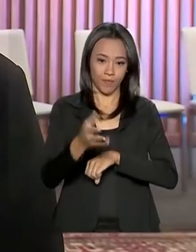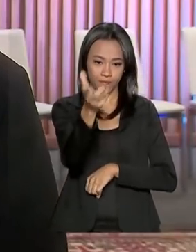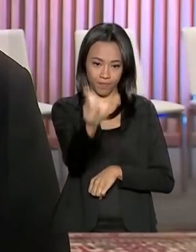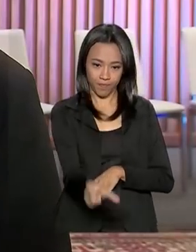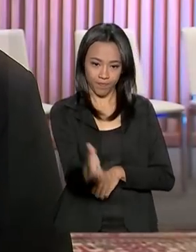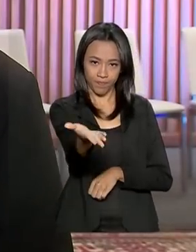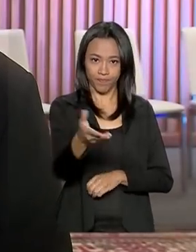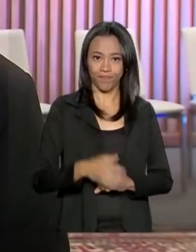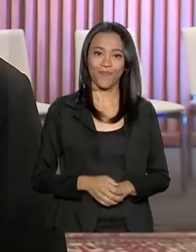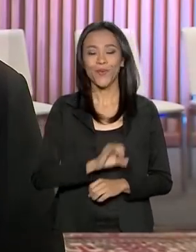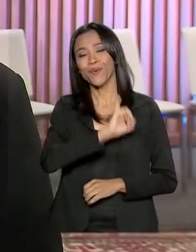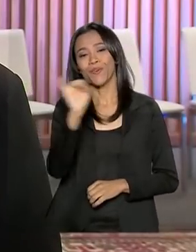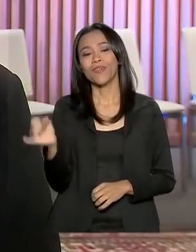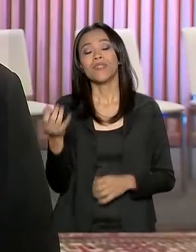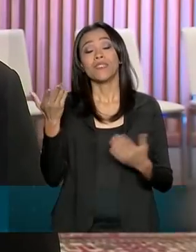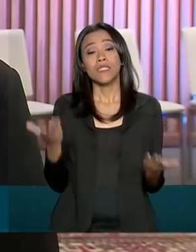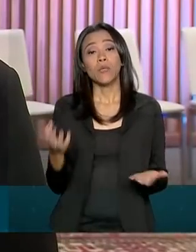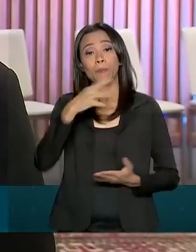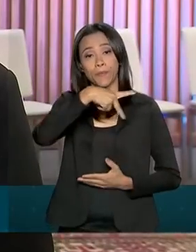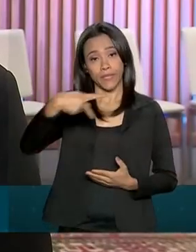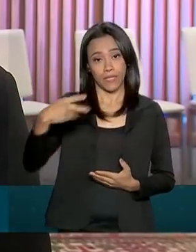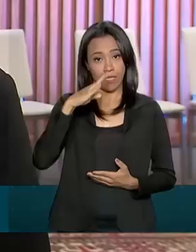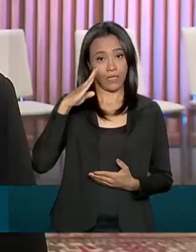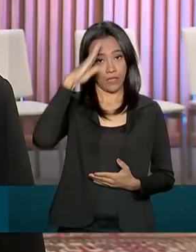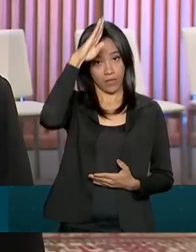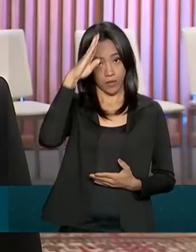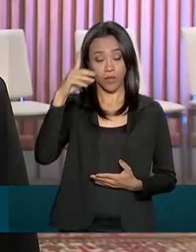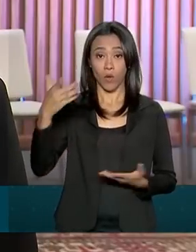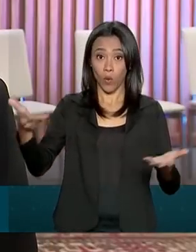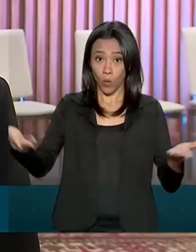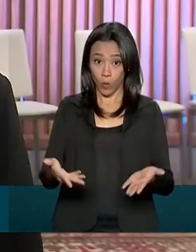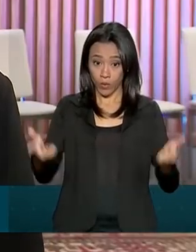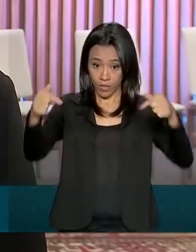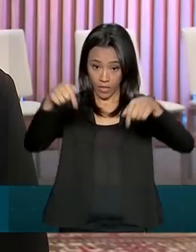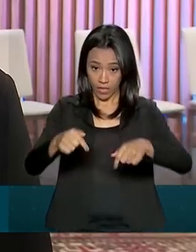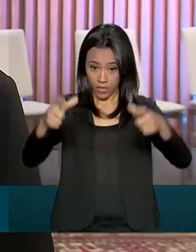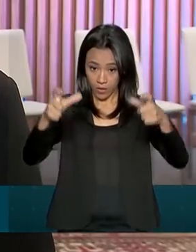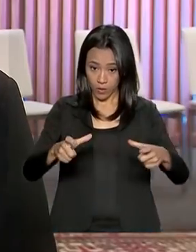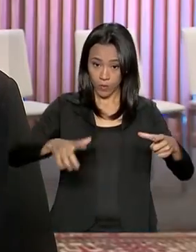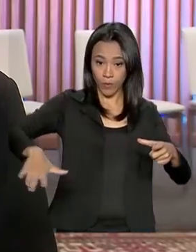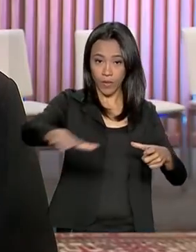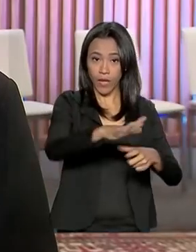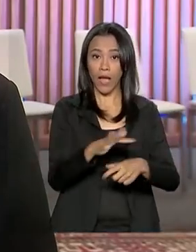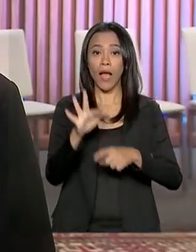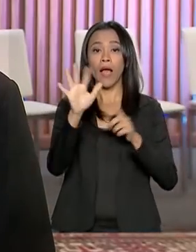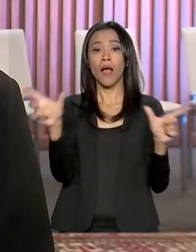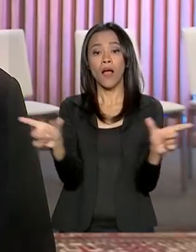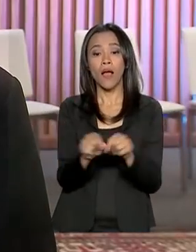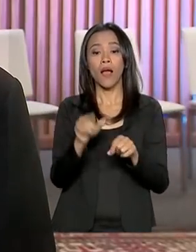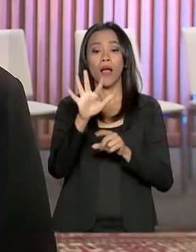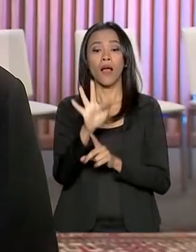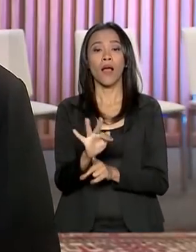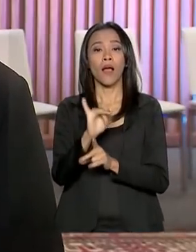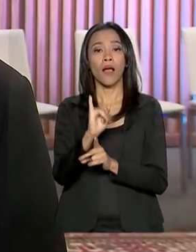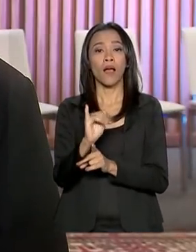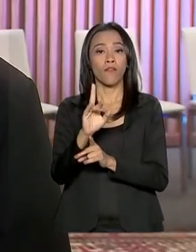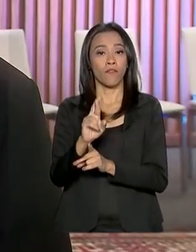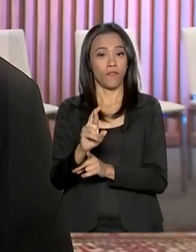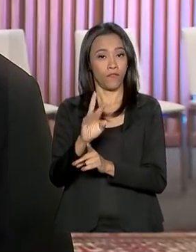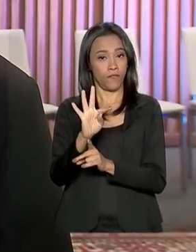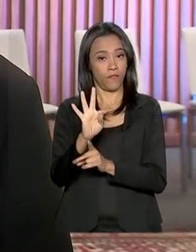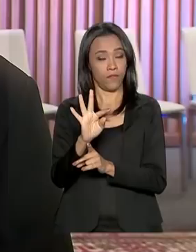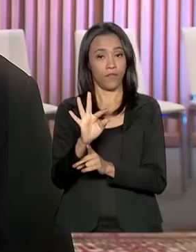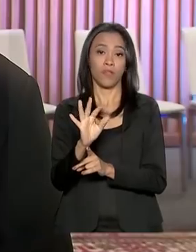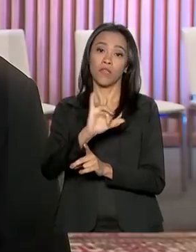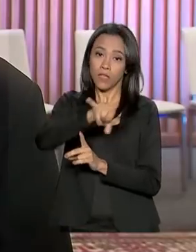Olá, Roberto. O presidente da República Jair Bolsonaro recebe aqui na Firjan a Federação das Indústrias do Rio de Janeiro a Medalha do